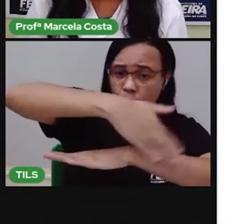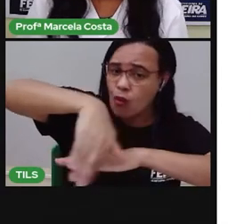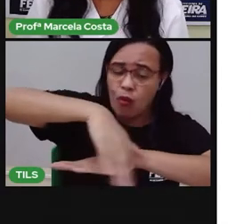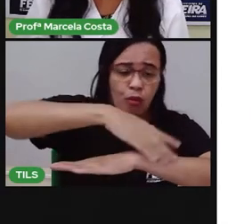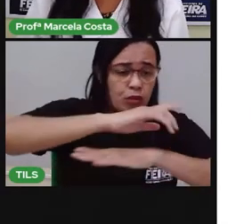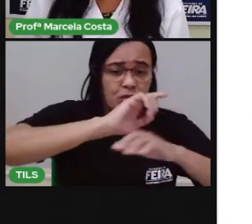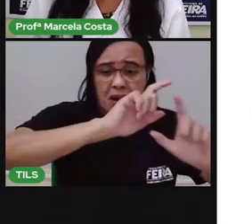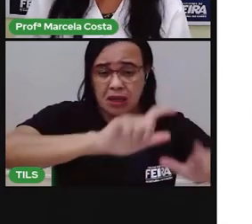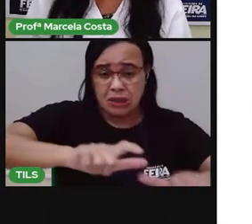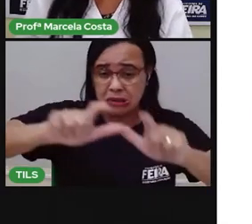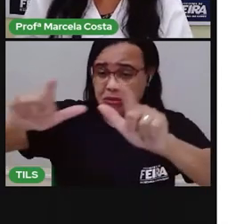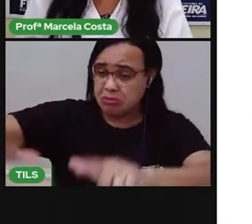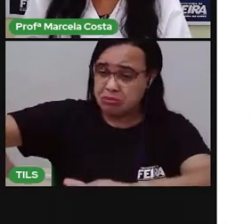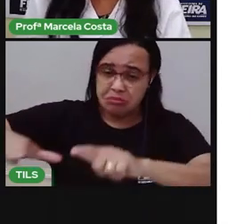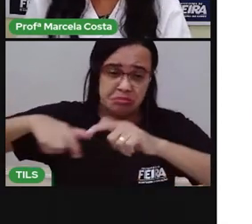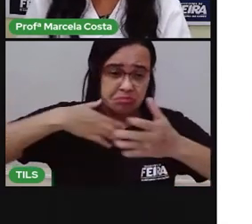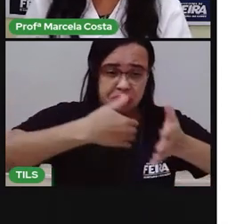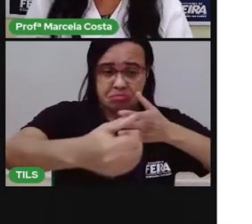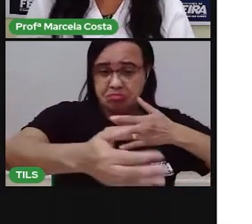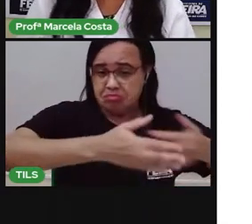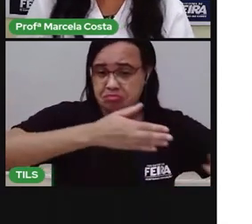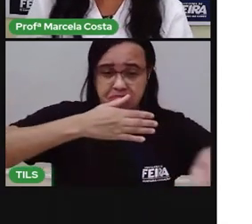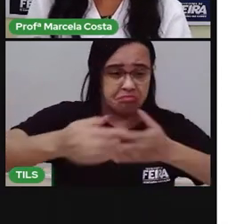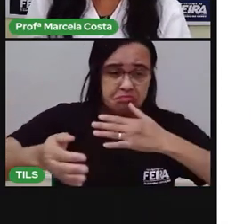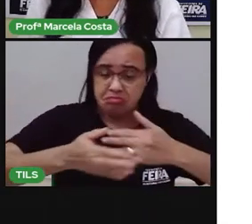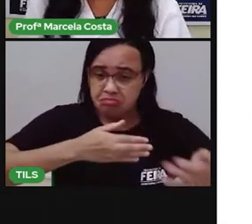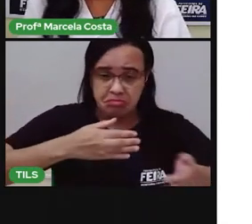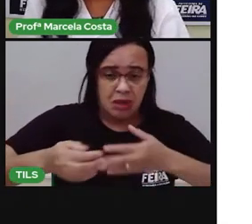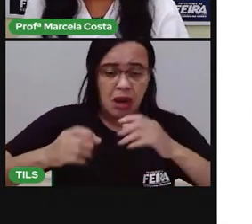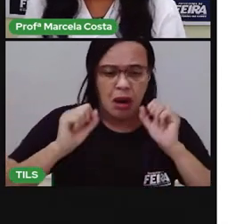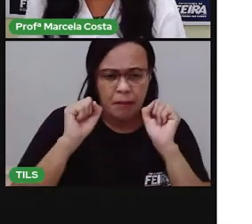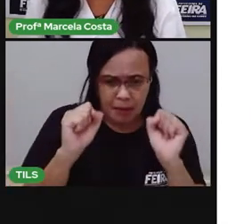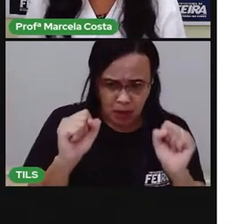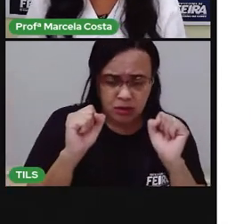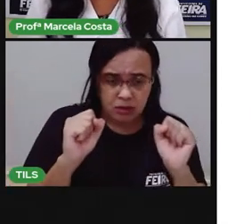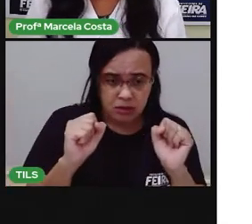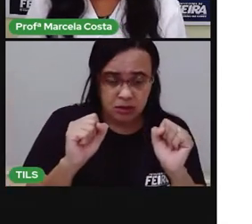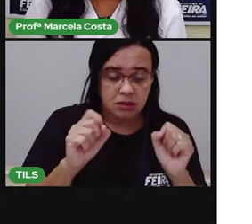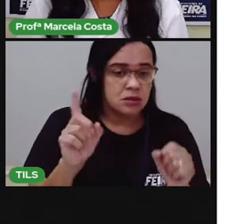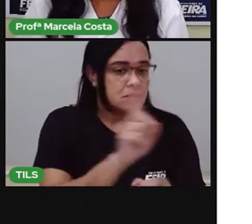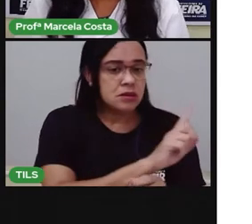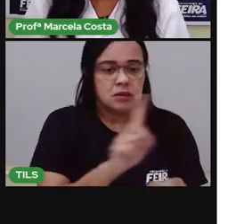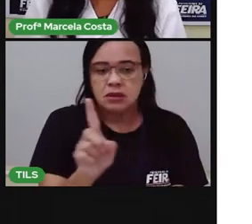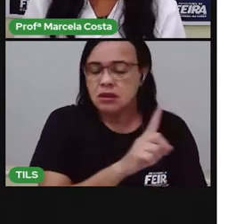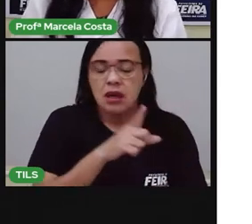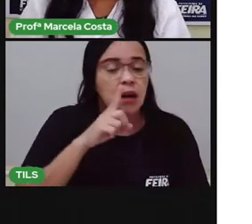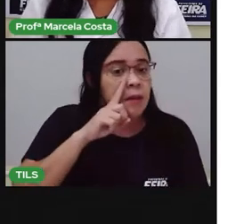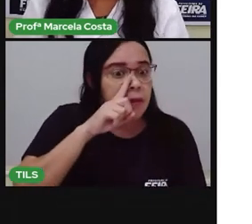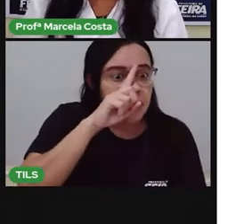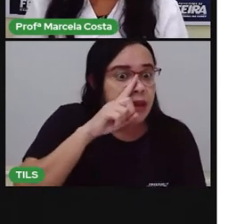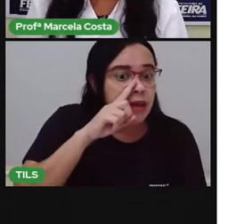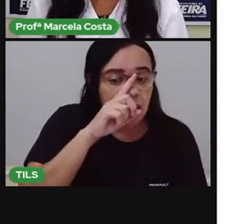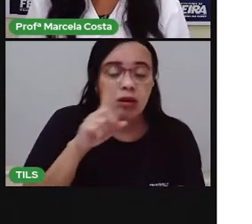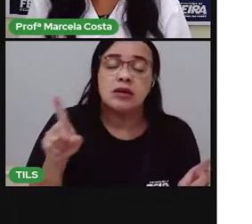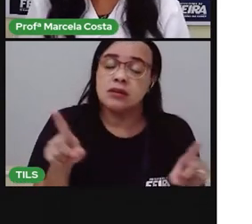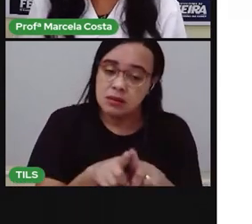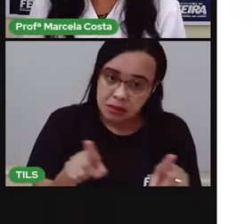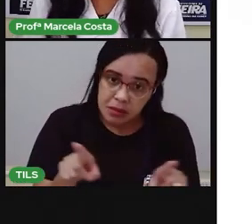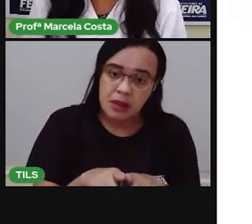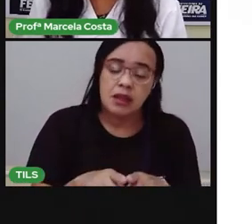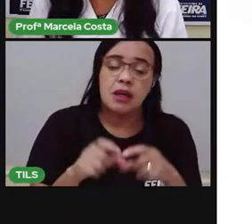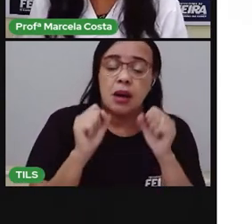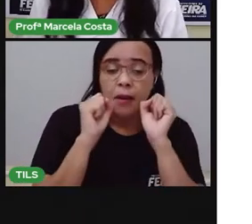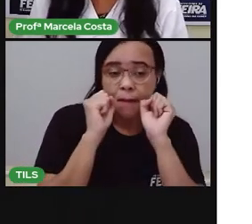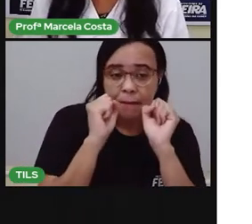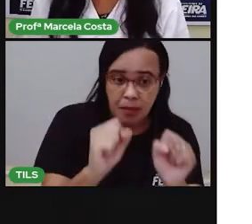mora em um distrito, utilizando enxadas, sacanas. É um risco, é uma atividade perigosa que você pode se cortar. Da mesma